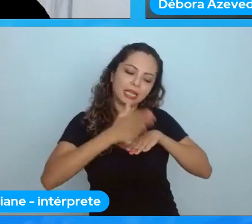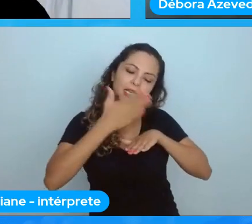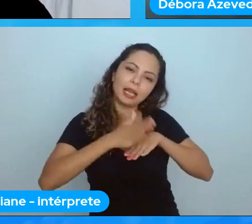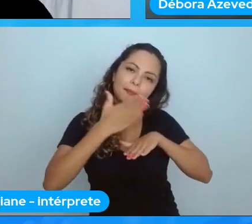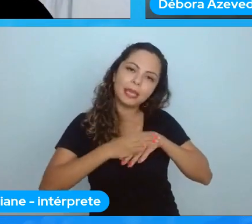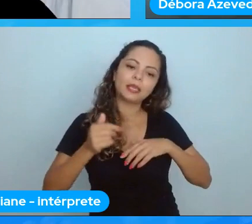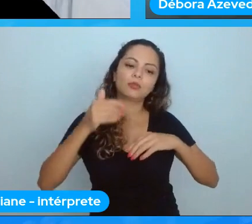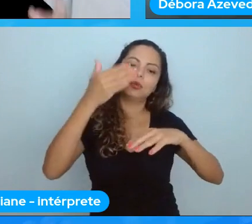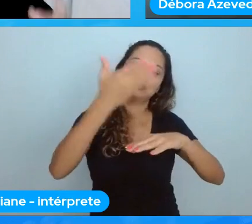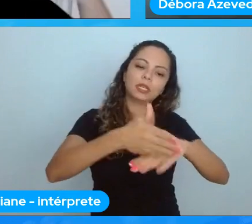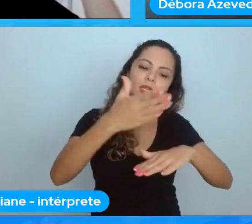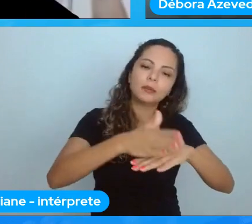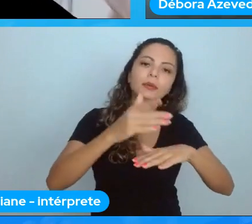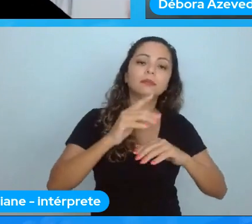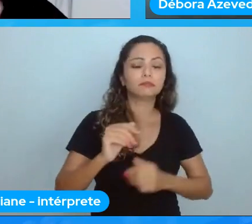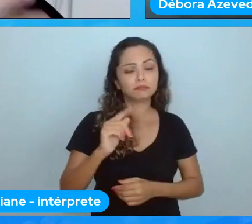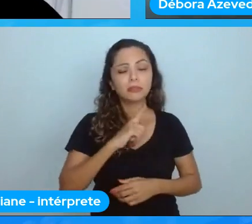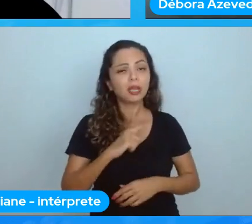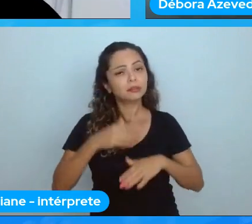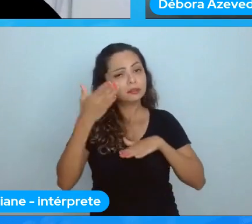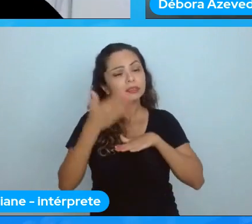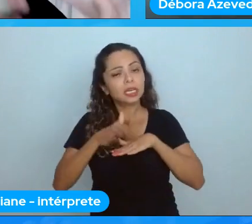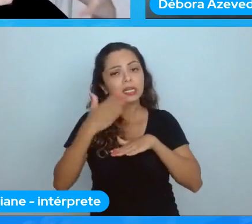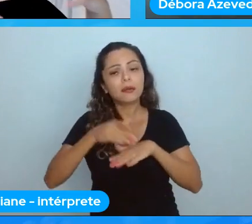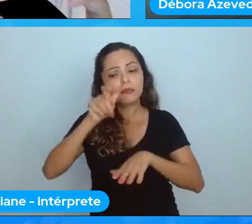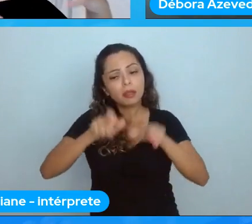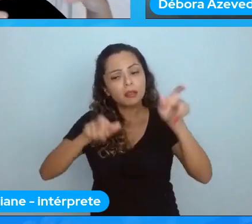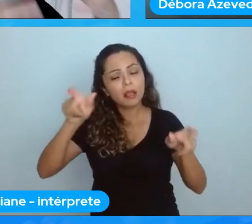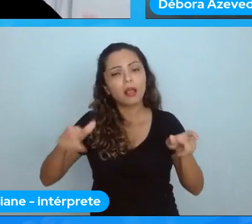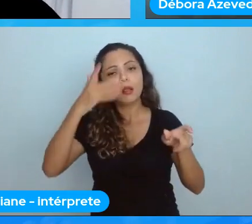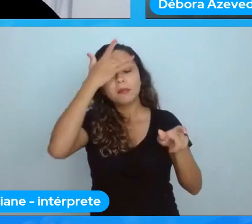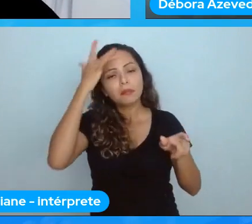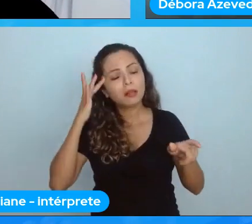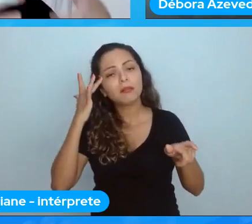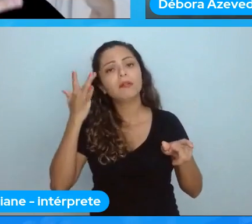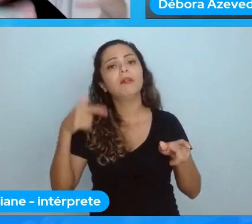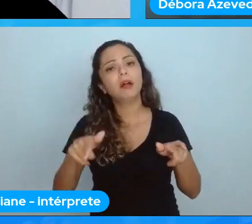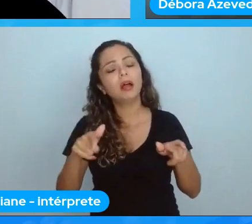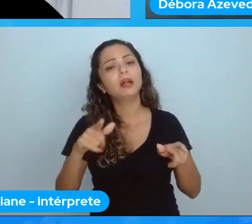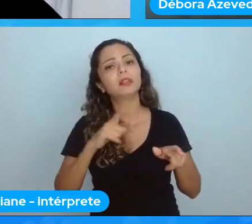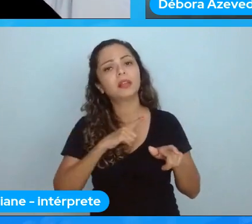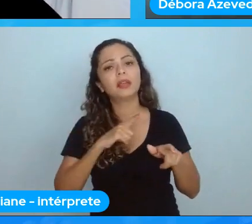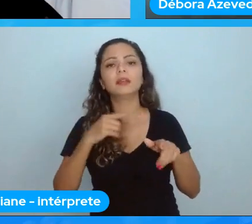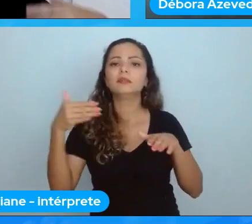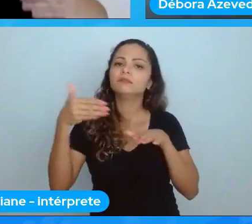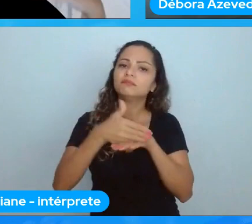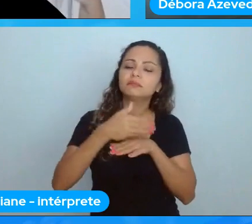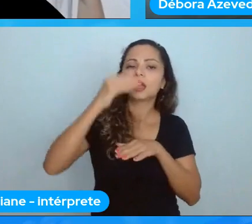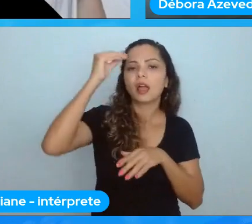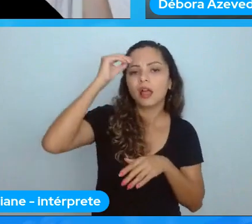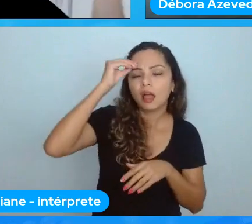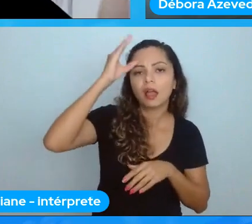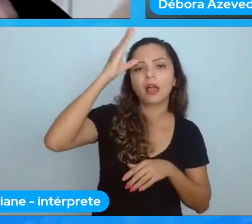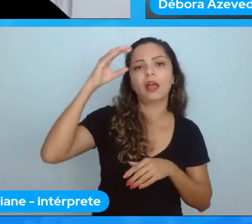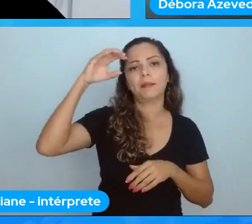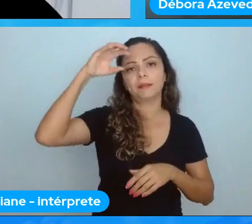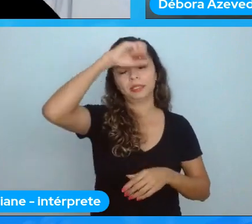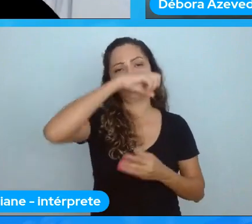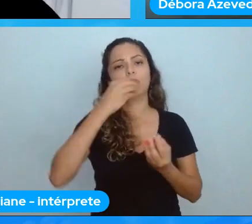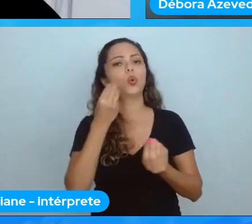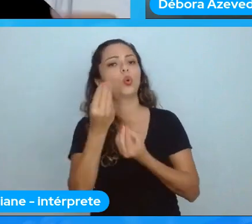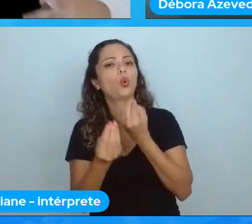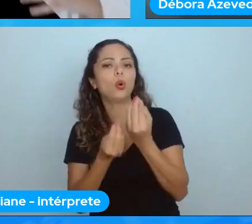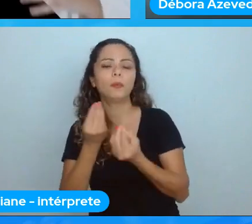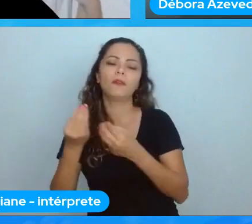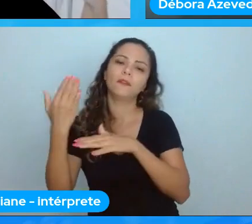vagas afirmativas a gente quer treinar as pessoas para que elas tenham acesso a esse conhecimento e aí como é a vai treinar como é que a vai tornar